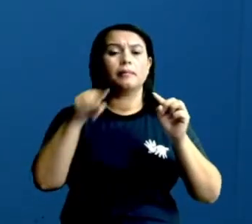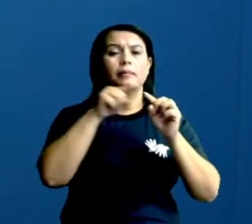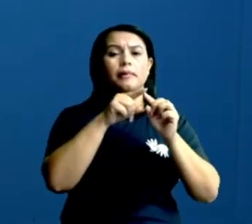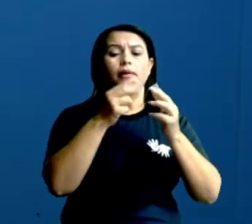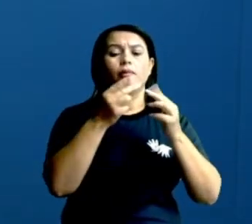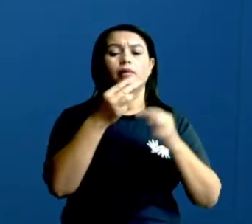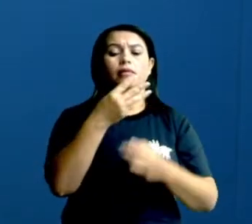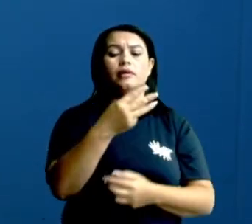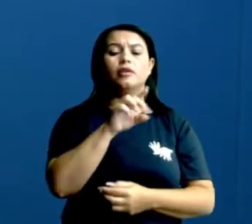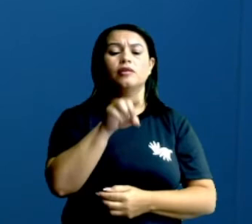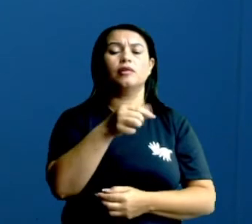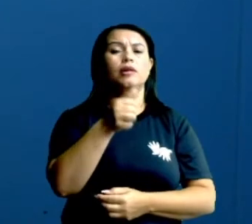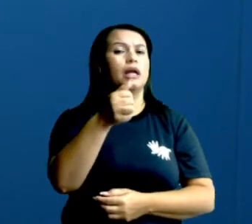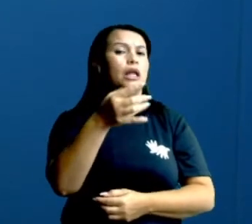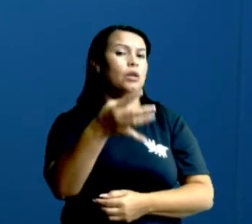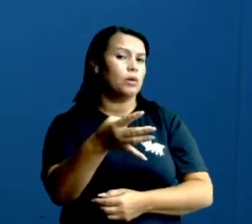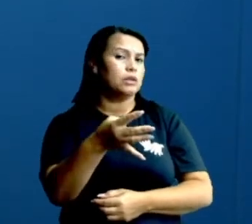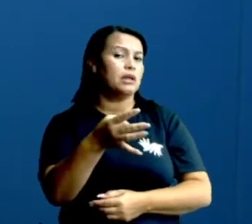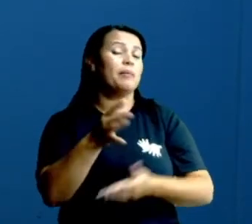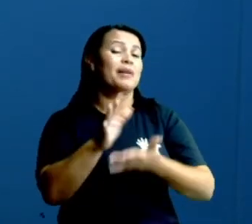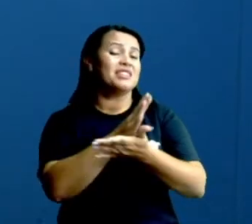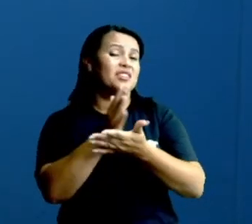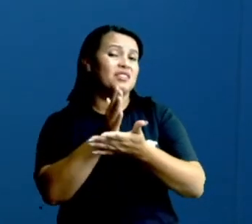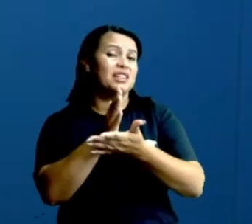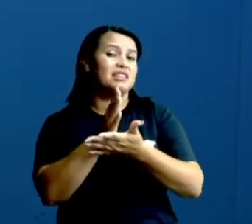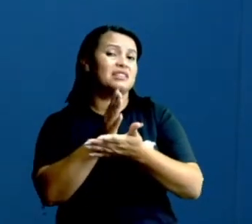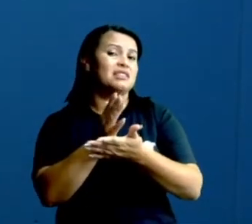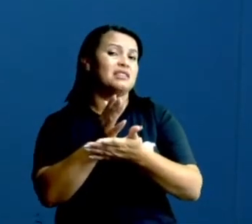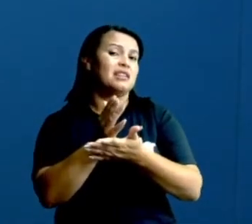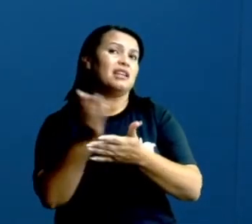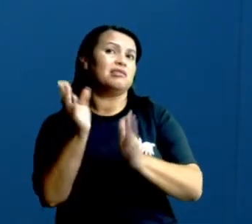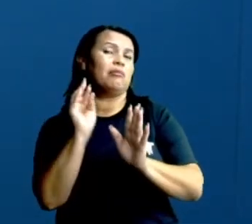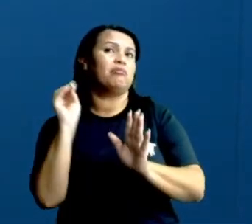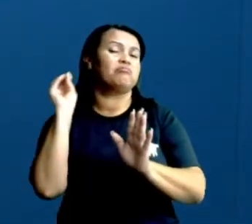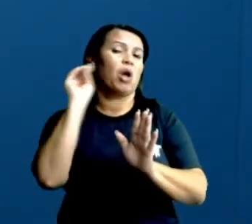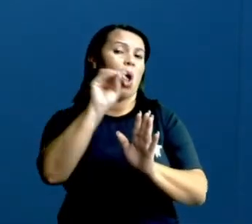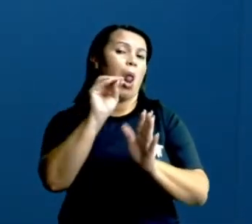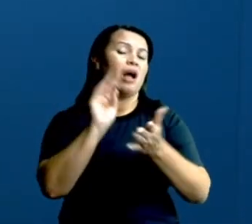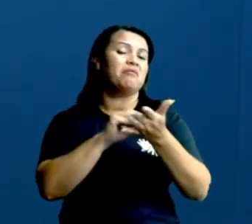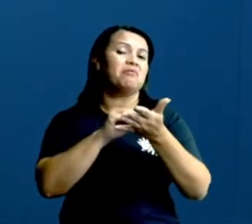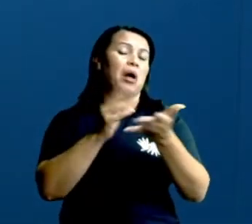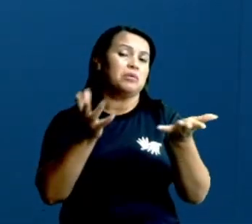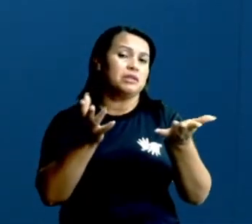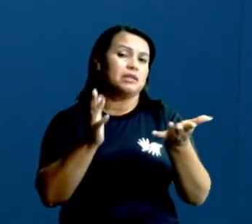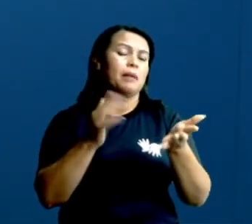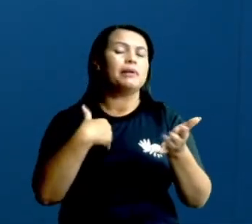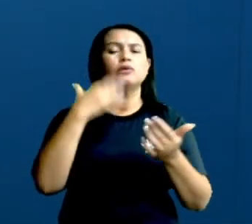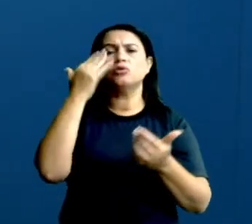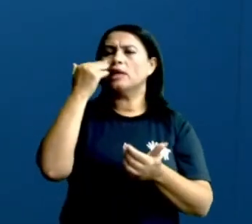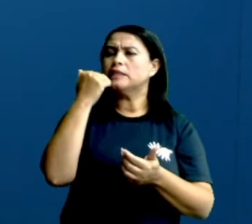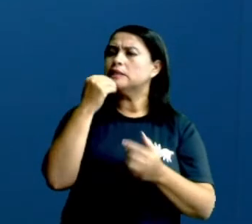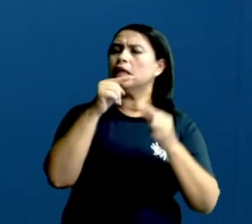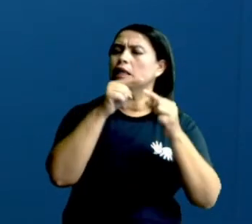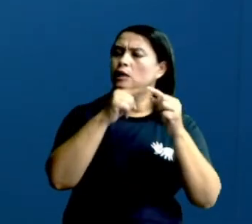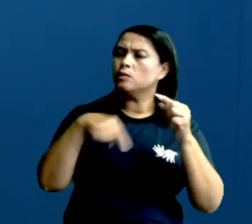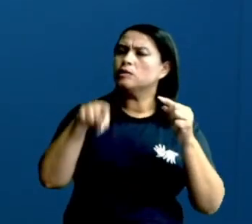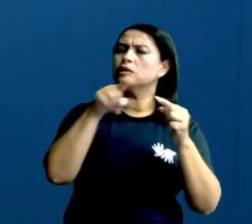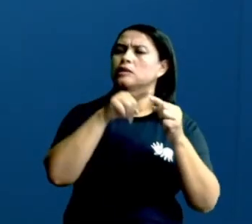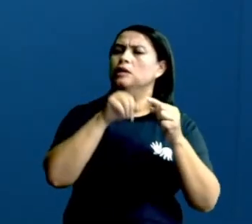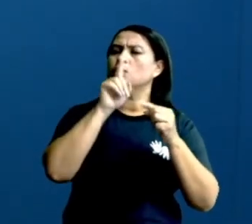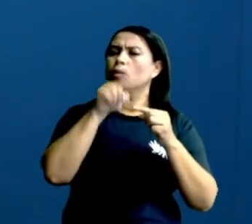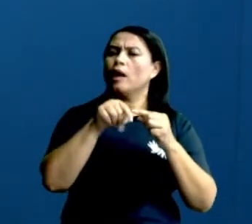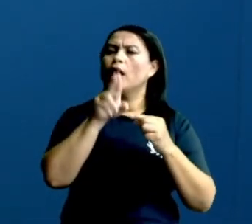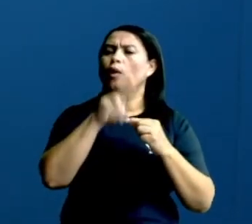3,14. Mas ele poderia não colocar. Tá certo? Ele não poderia colocar o valor de pi. Se eu já sei que a área do círculo